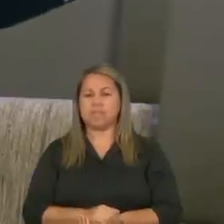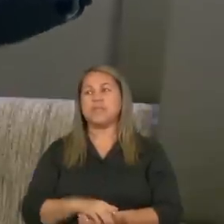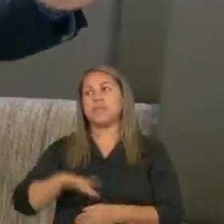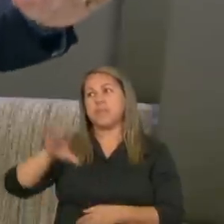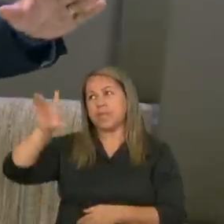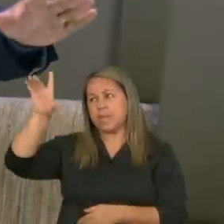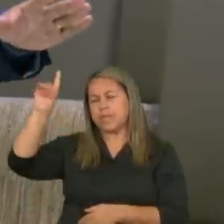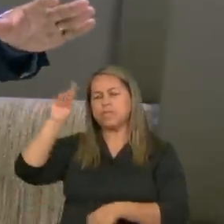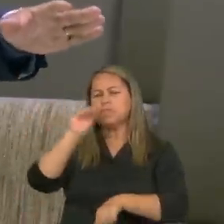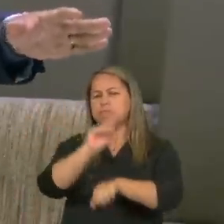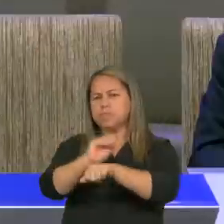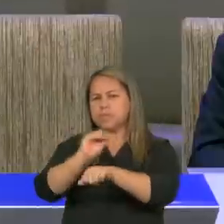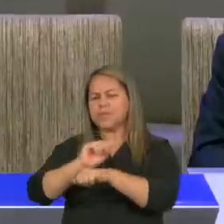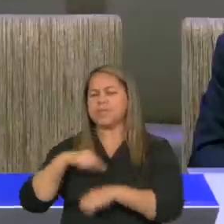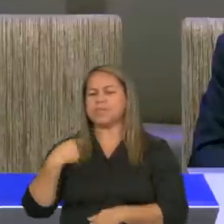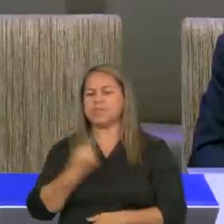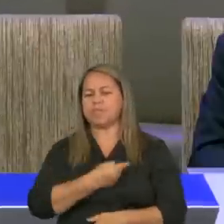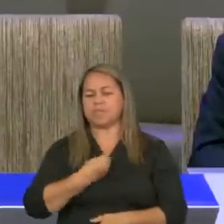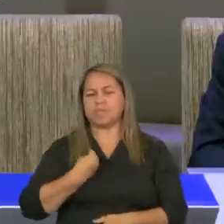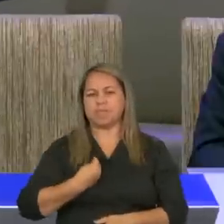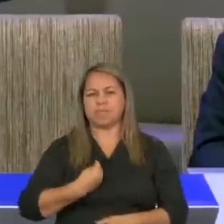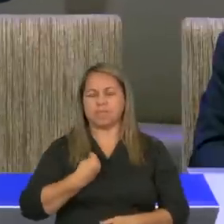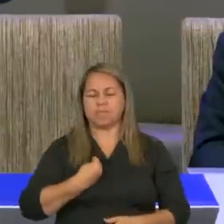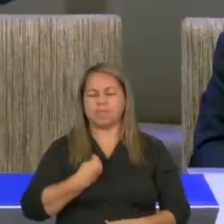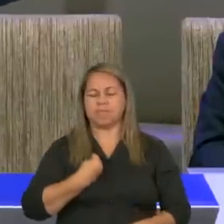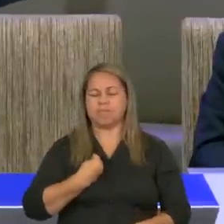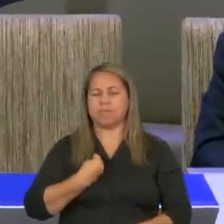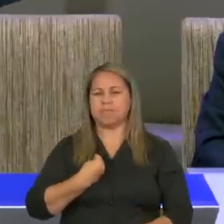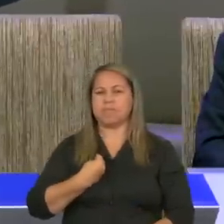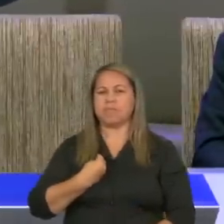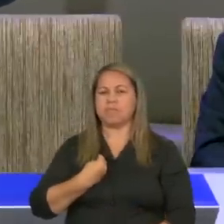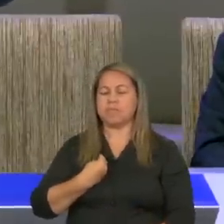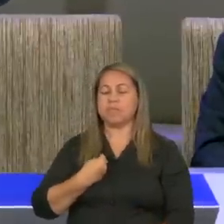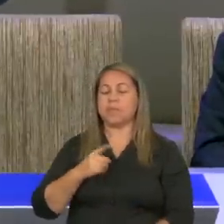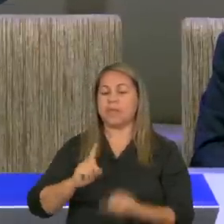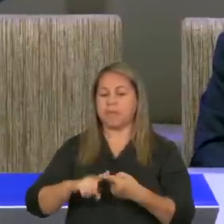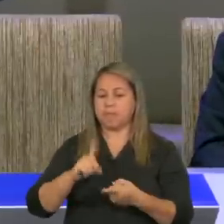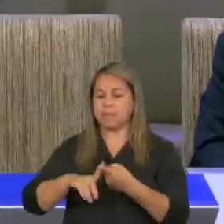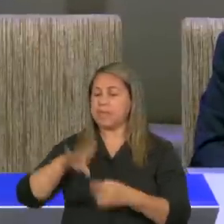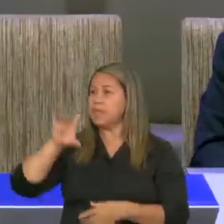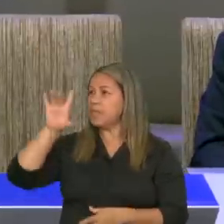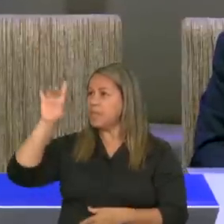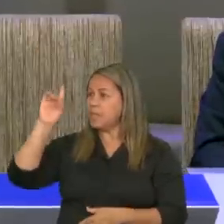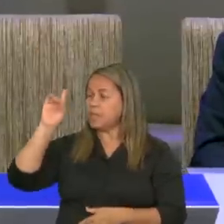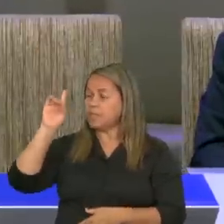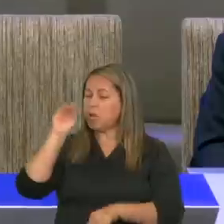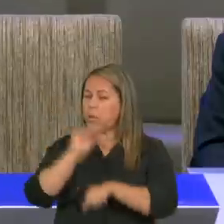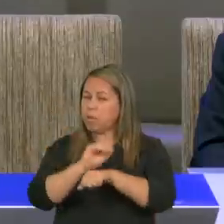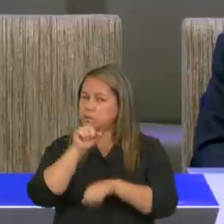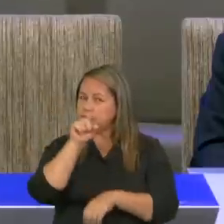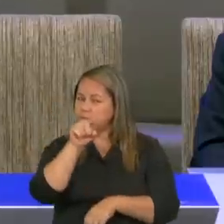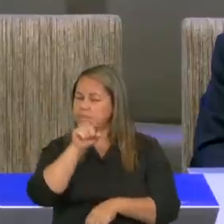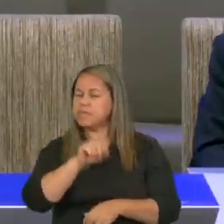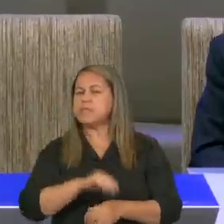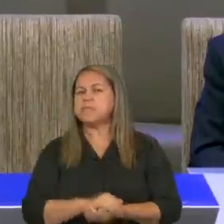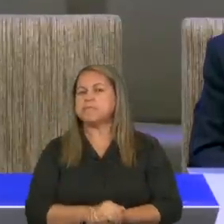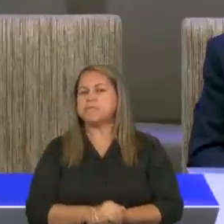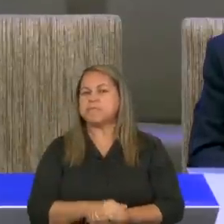vida, Deus, está cuidando, você, saia daqui, com esta palavra,